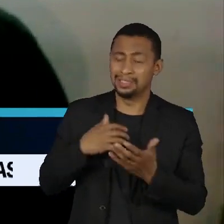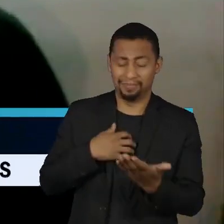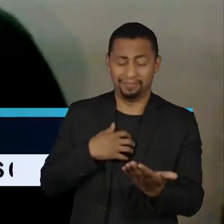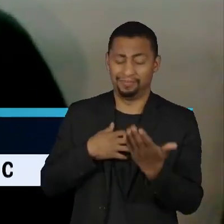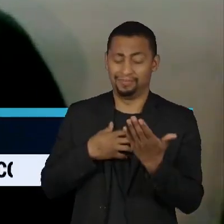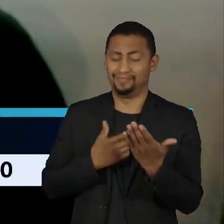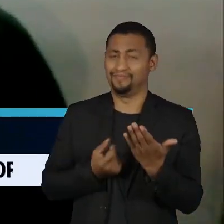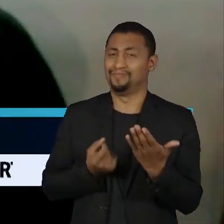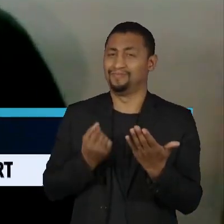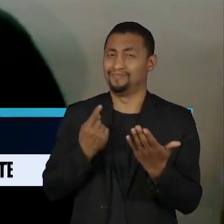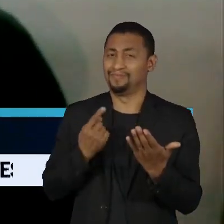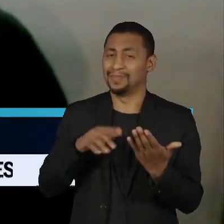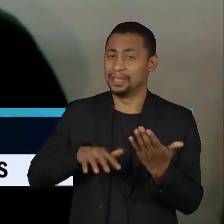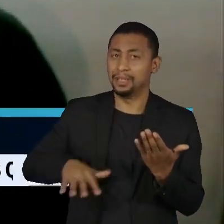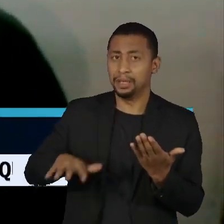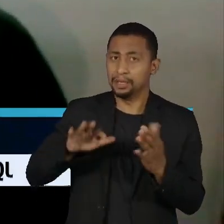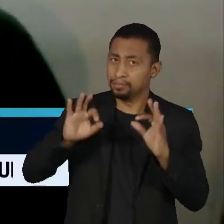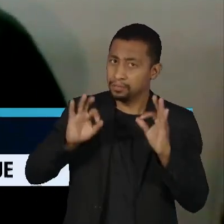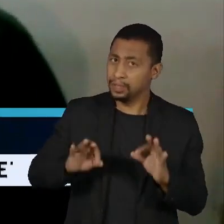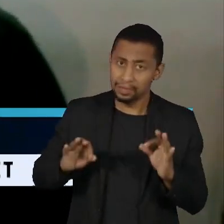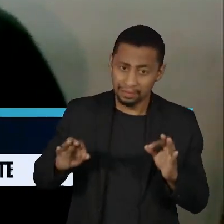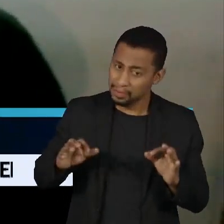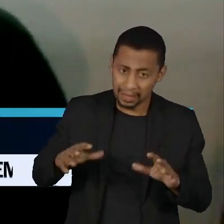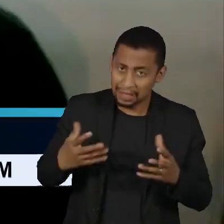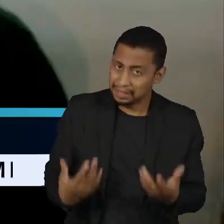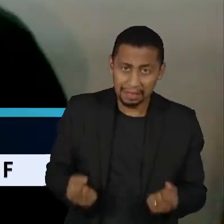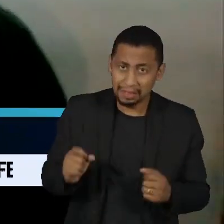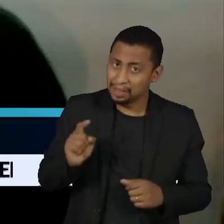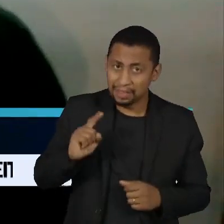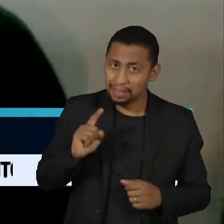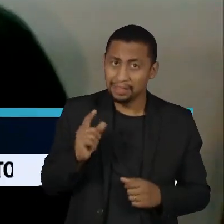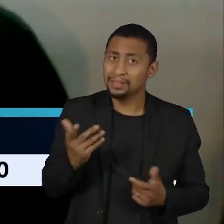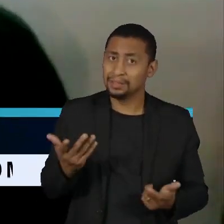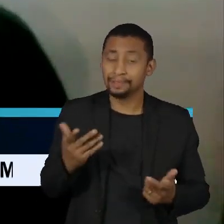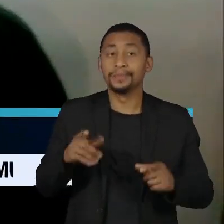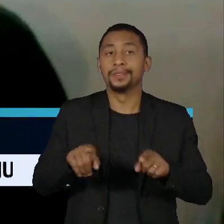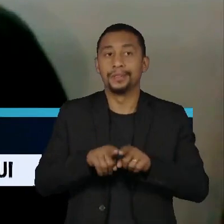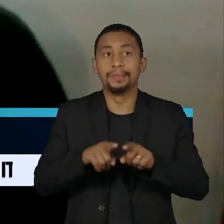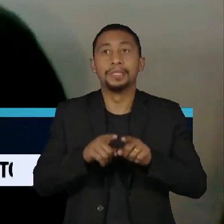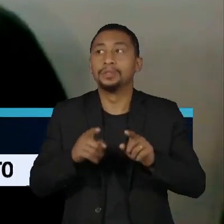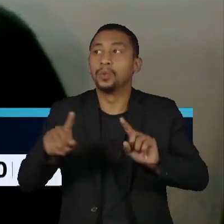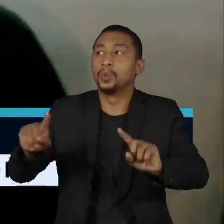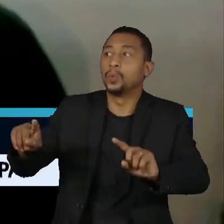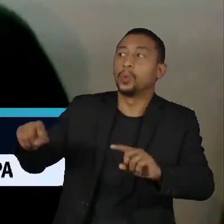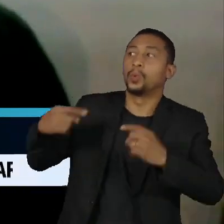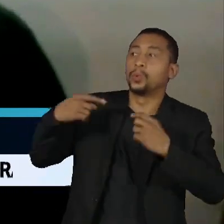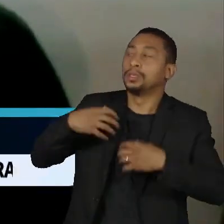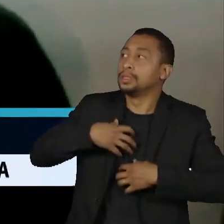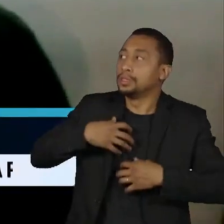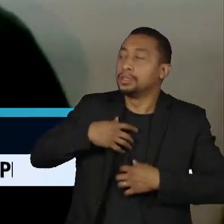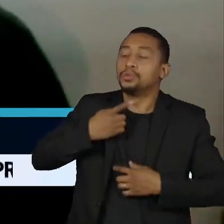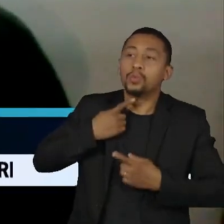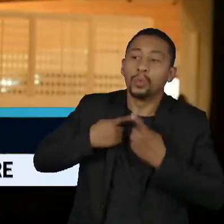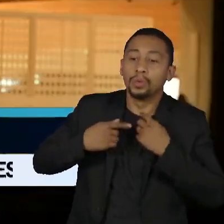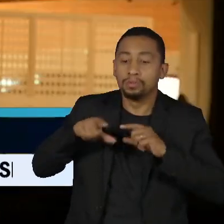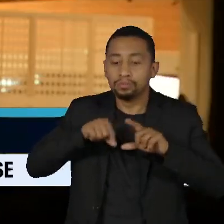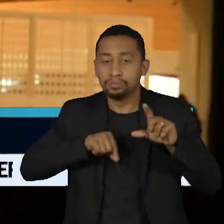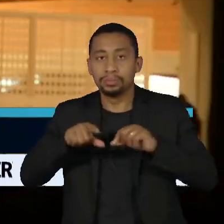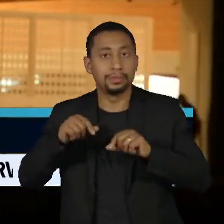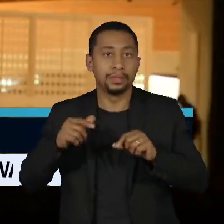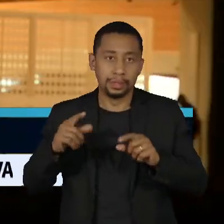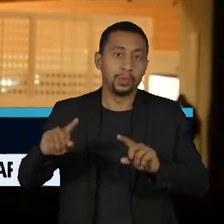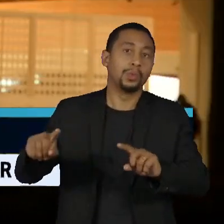tomaríamos. Ou seja, de uma certa maneira, as fake news até então também contra a nossa vontade, a nossa autonomia de decidir.